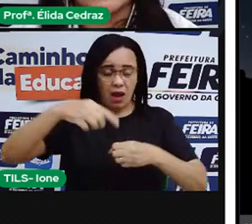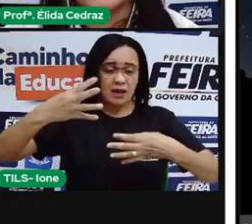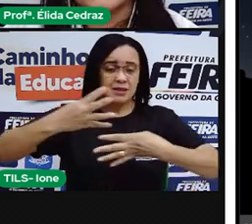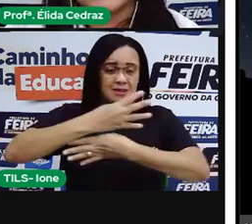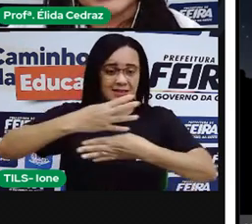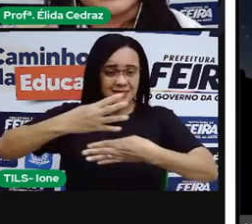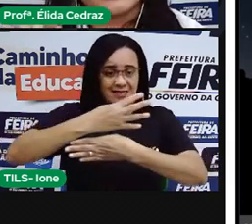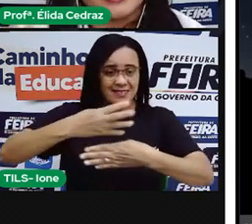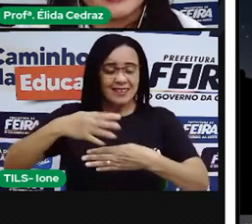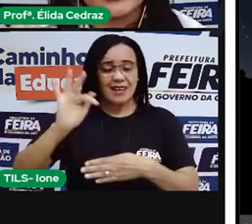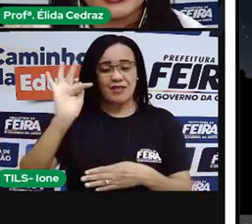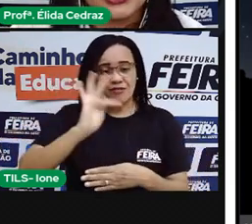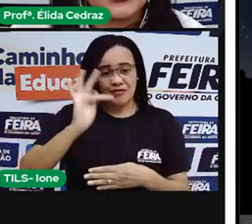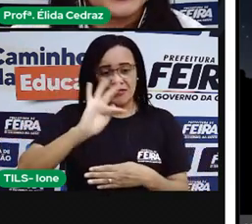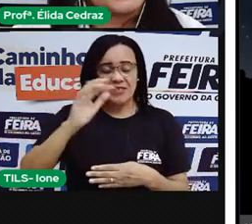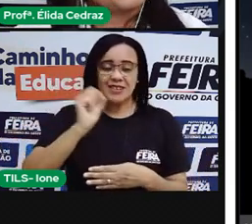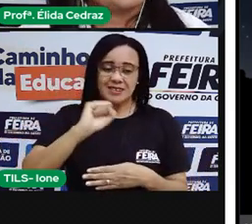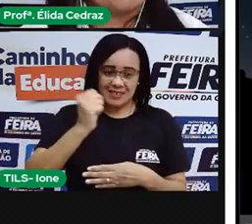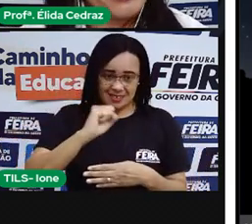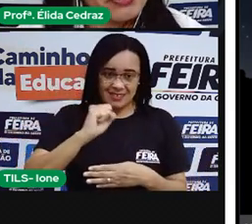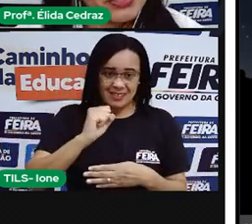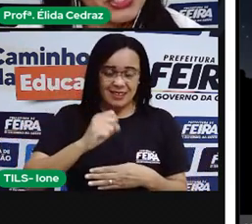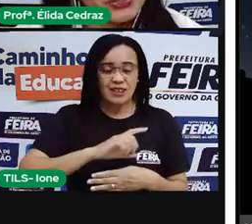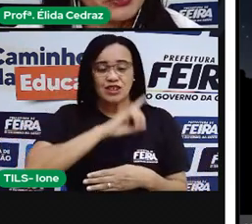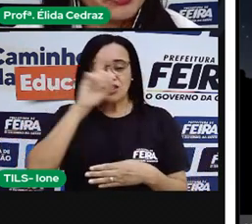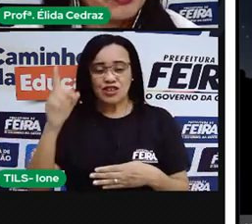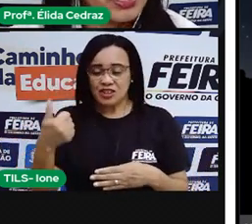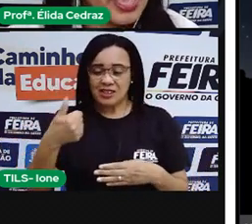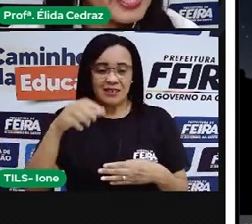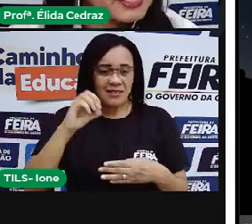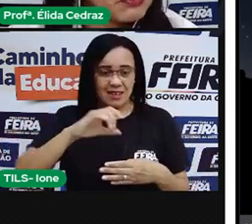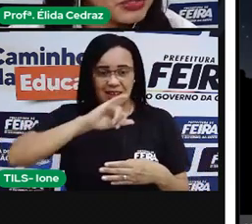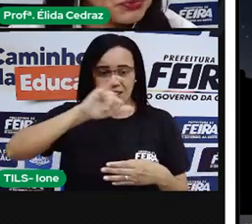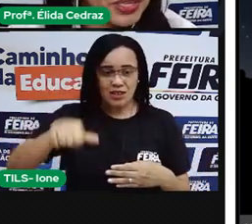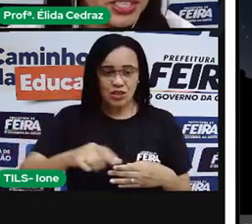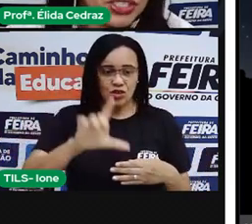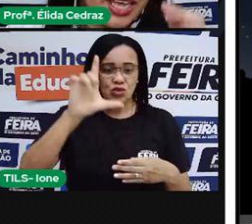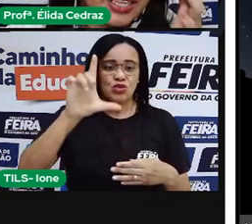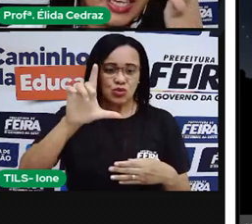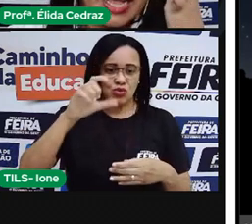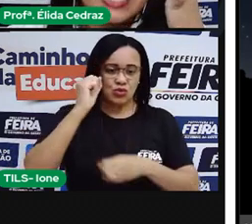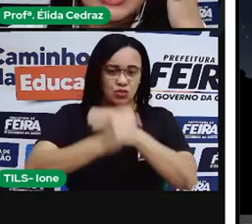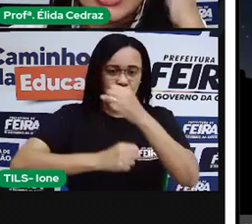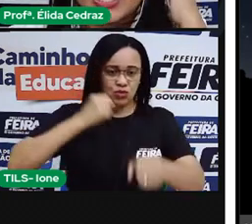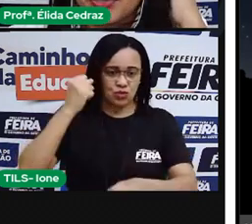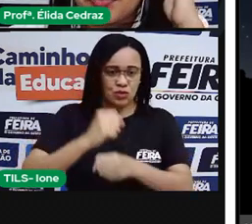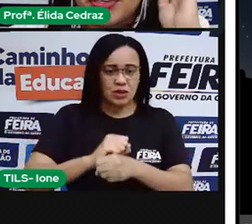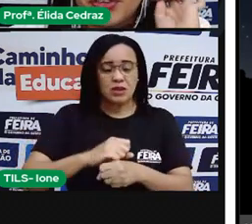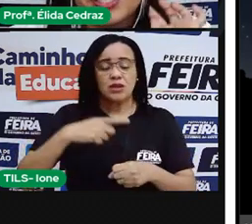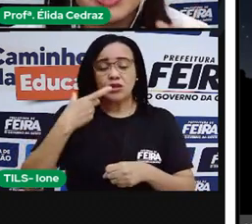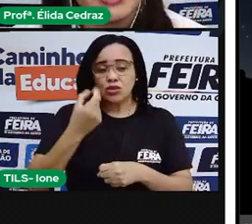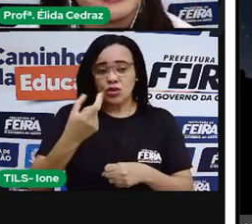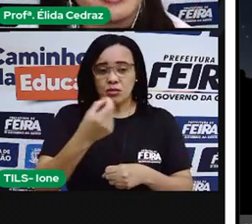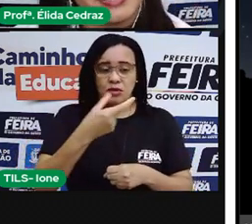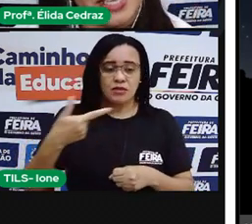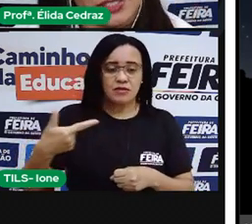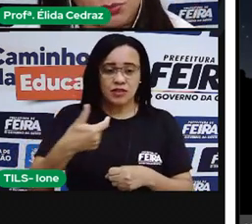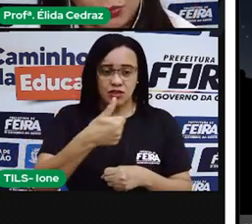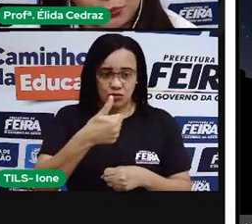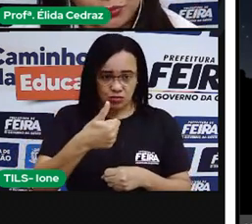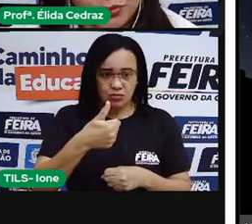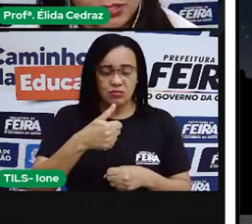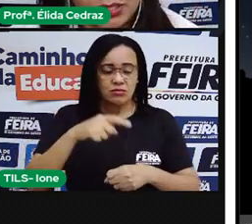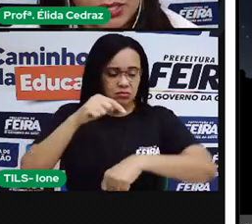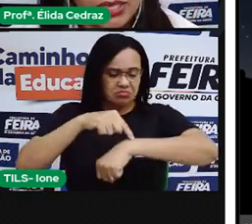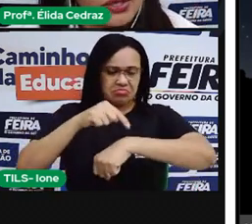Bahia, no dia 10 de julho de 2021, essa foto foi retirada às 19 horas e 16